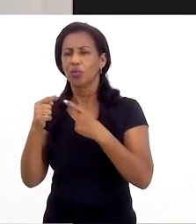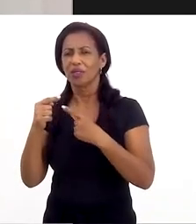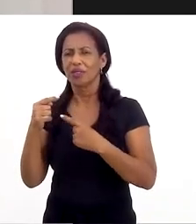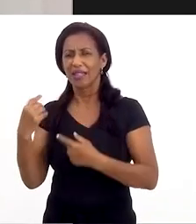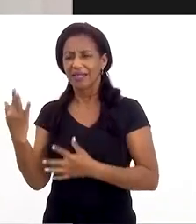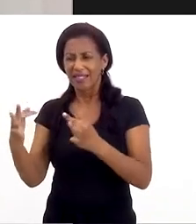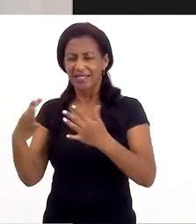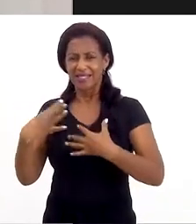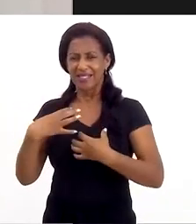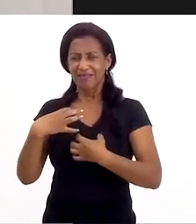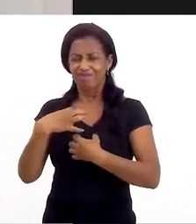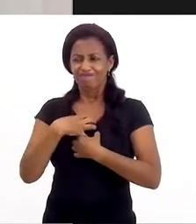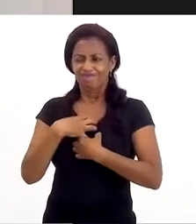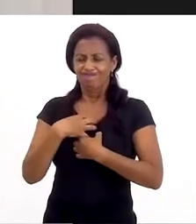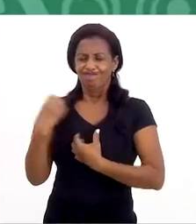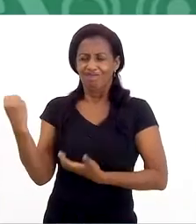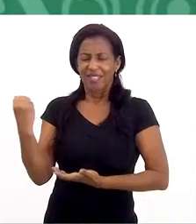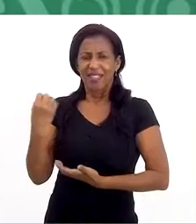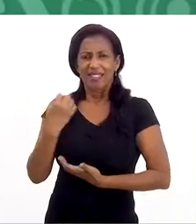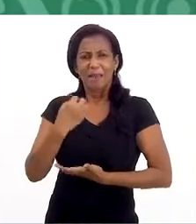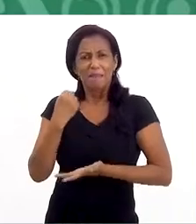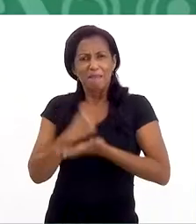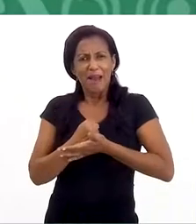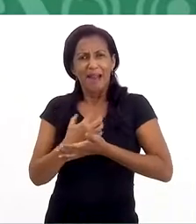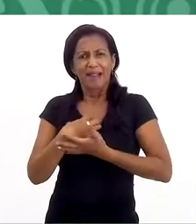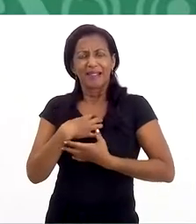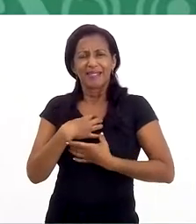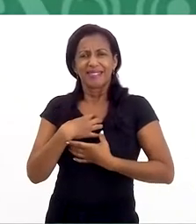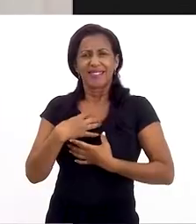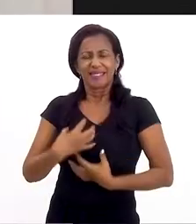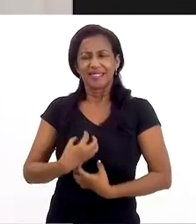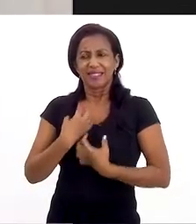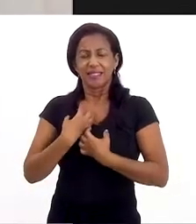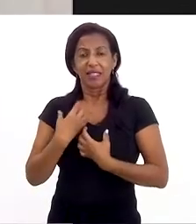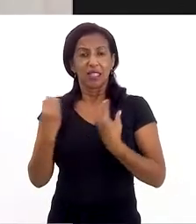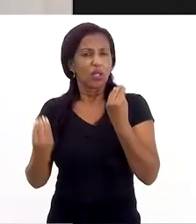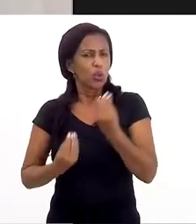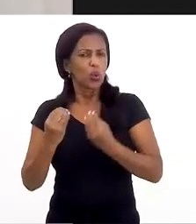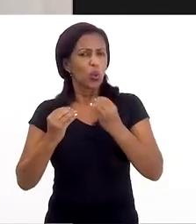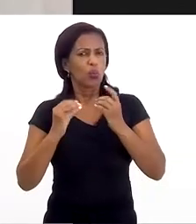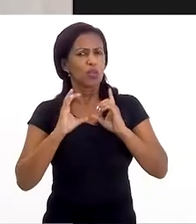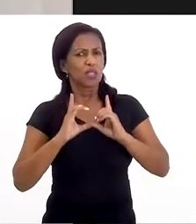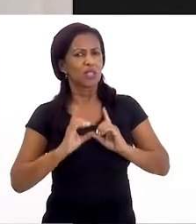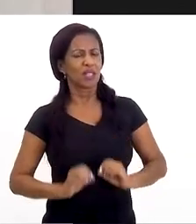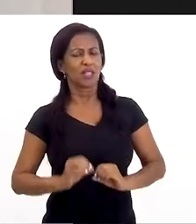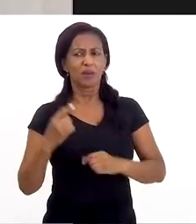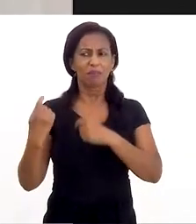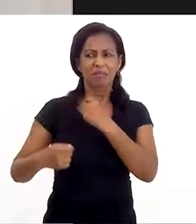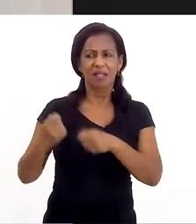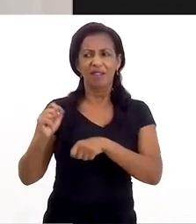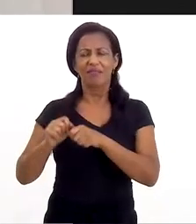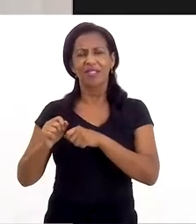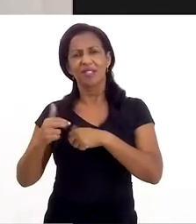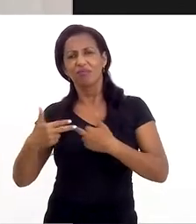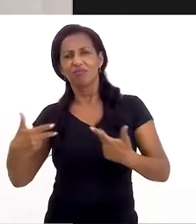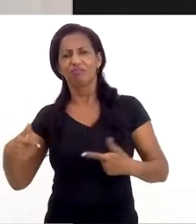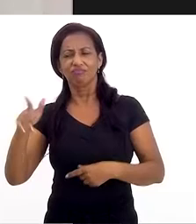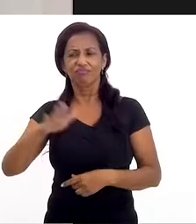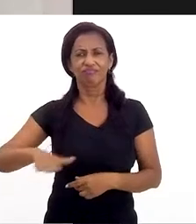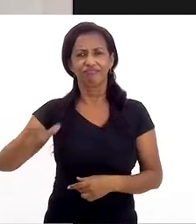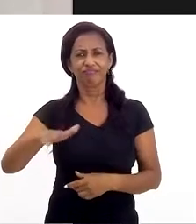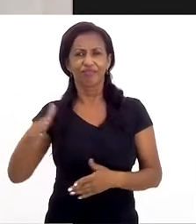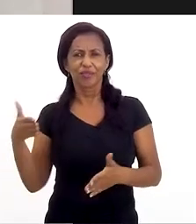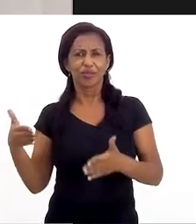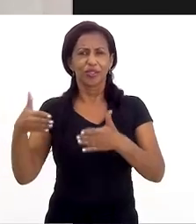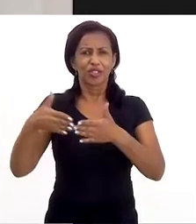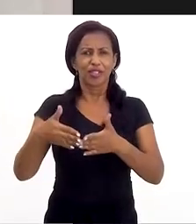tirar essa dor do abuso sexual, essa marca do abuso sexual. E como cidadã, eu entendi que eu precisava fazer alguma coisa para que essas